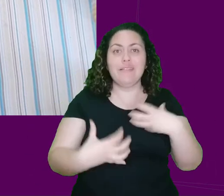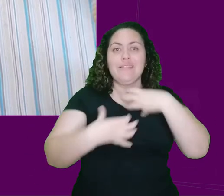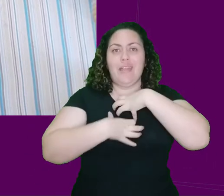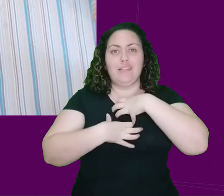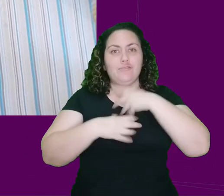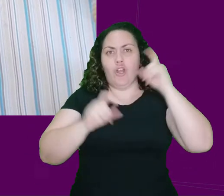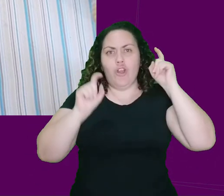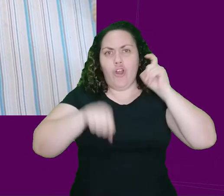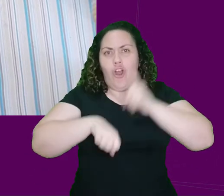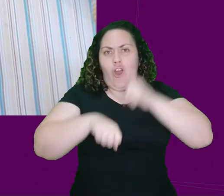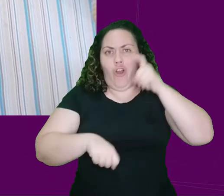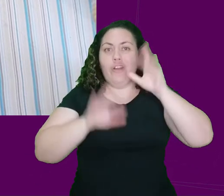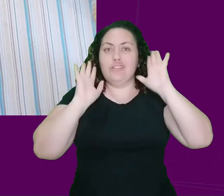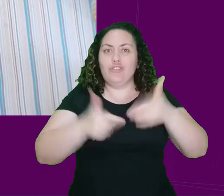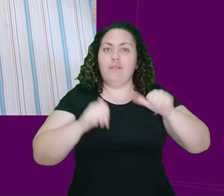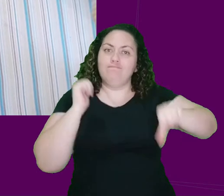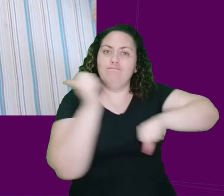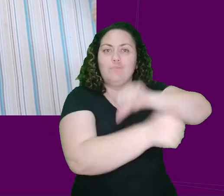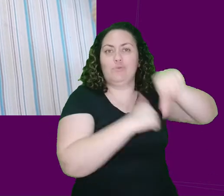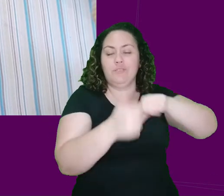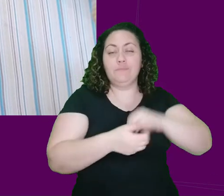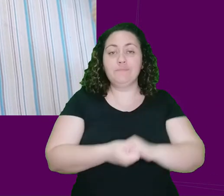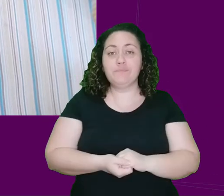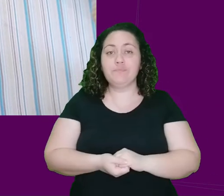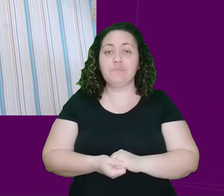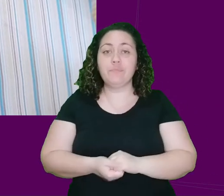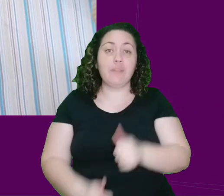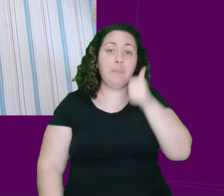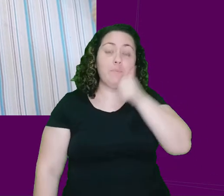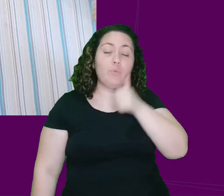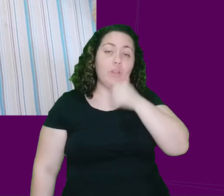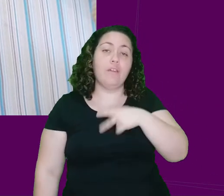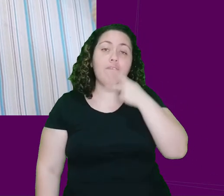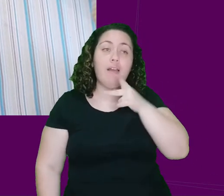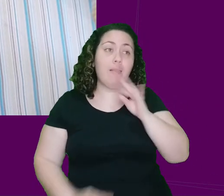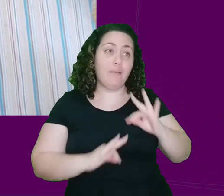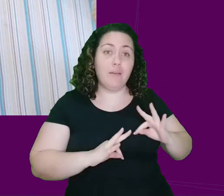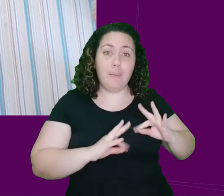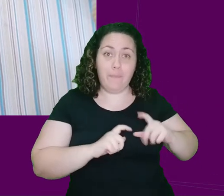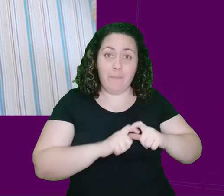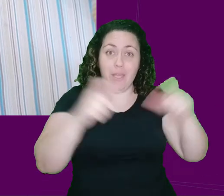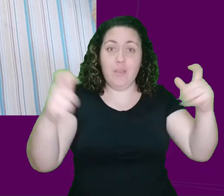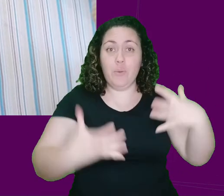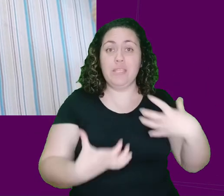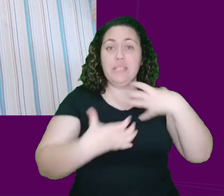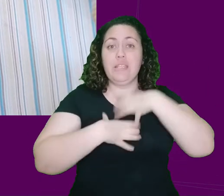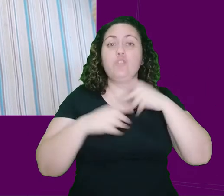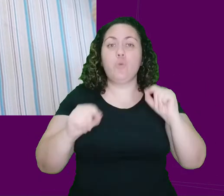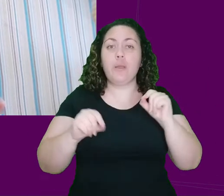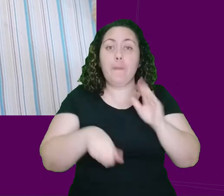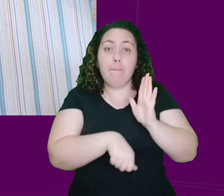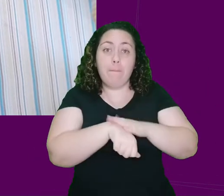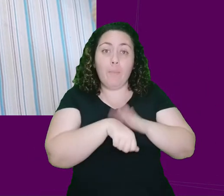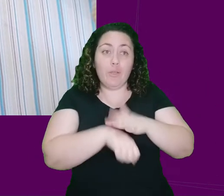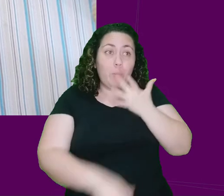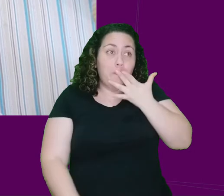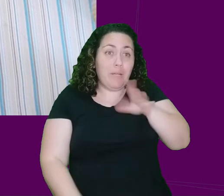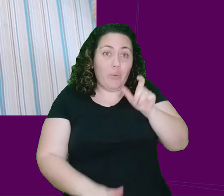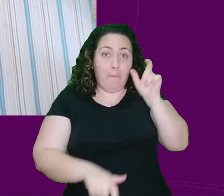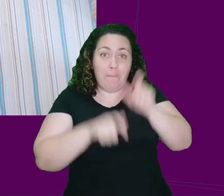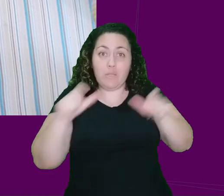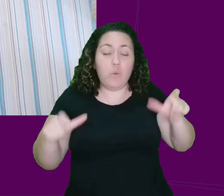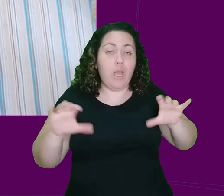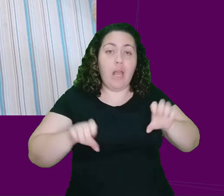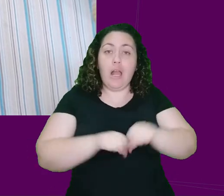imediatamente. A Isabela fala que a sensação geral era de que o tempo dos brancos tinha acabado.